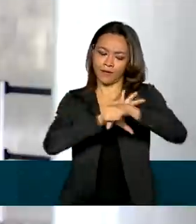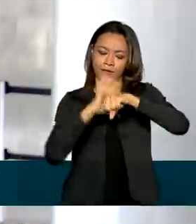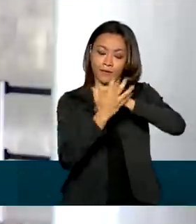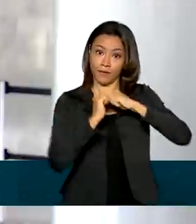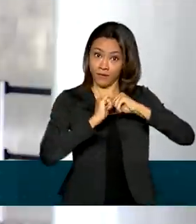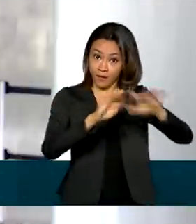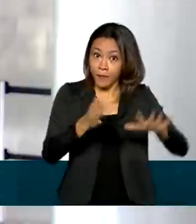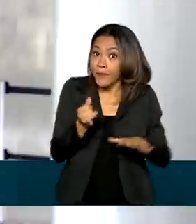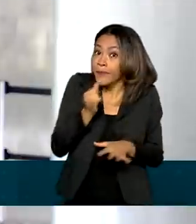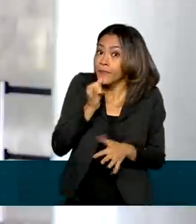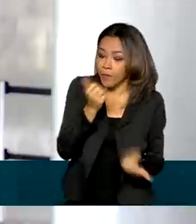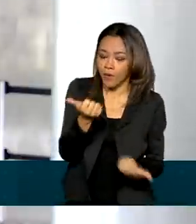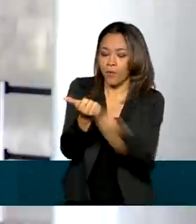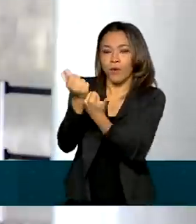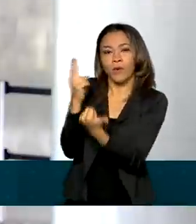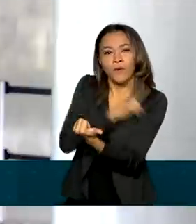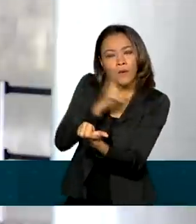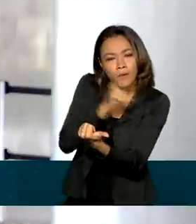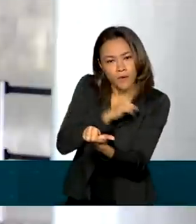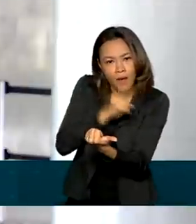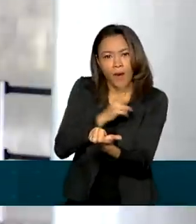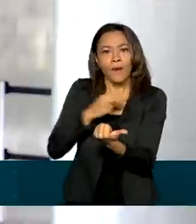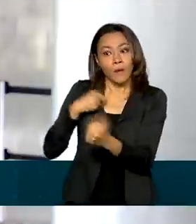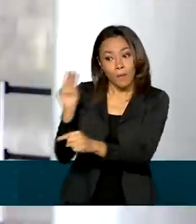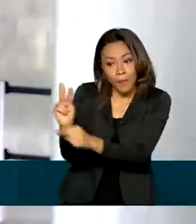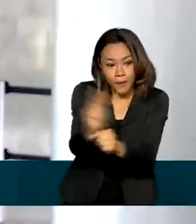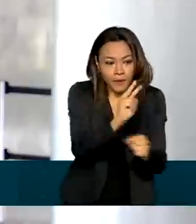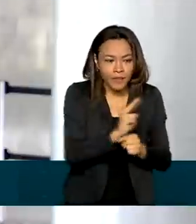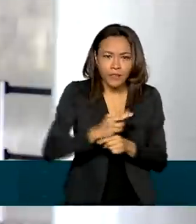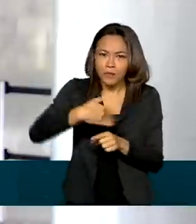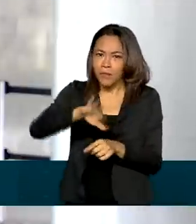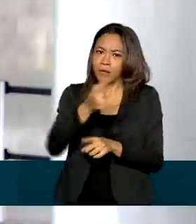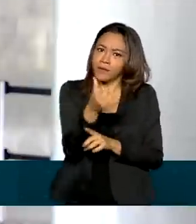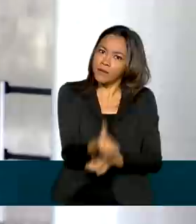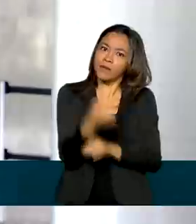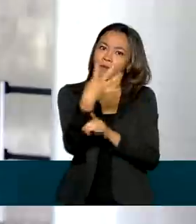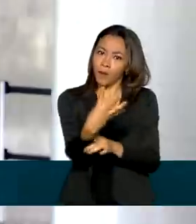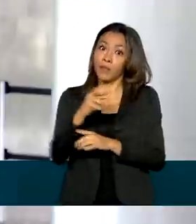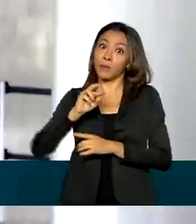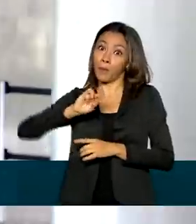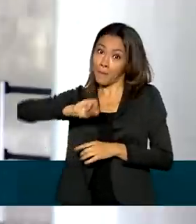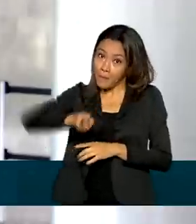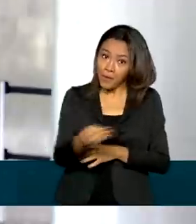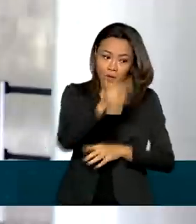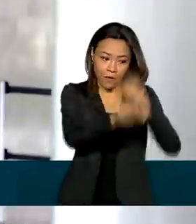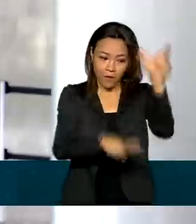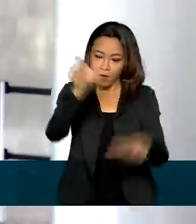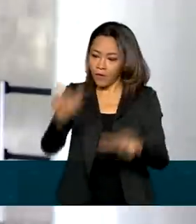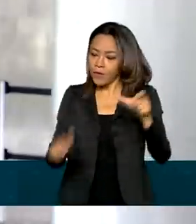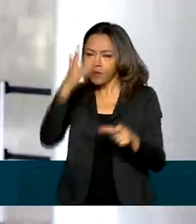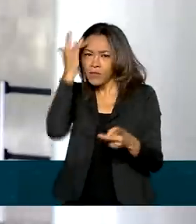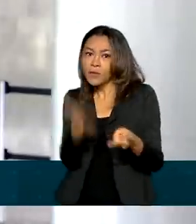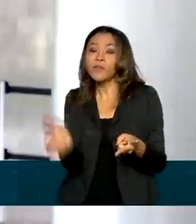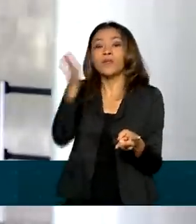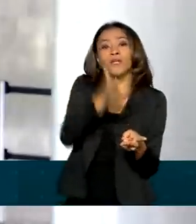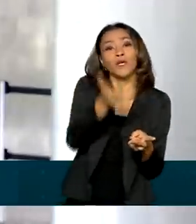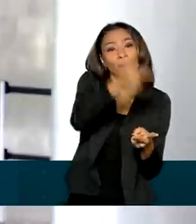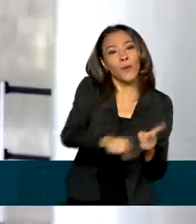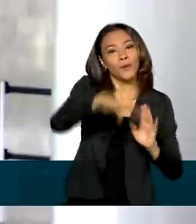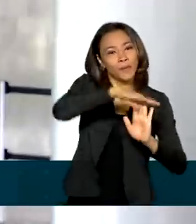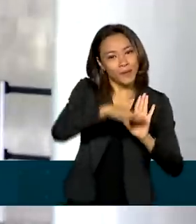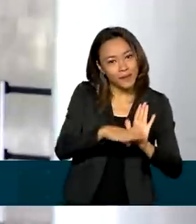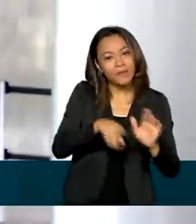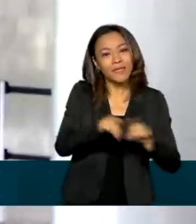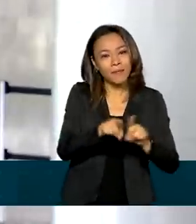emergencial, que protegeu mais de 64 milhões de brasileiros, e o programa de preservação do emprego e da renda, que